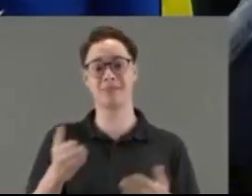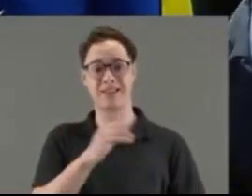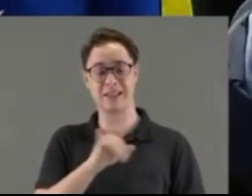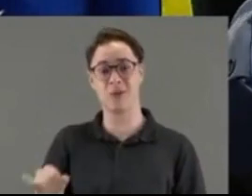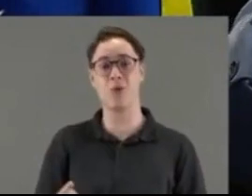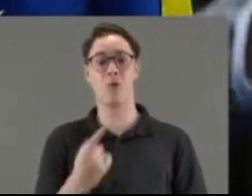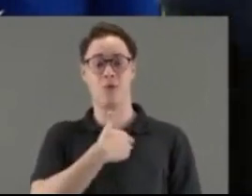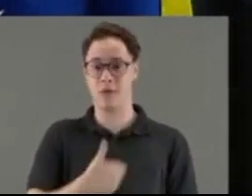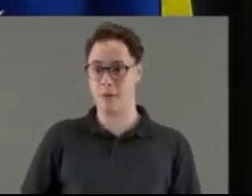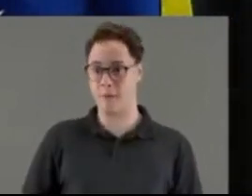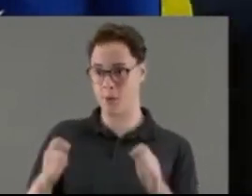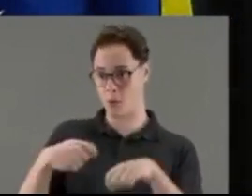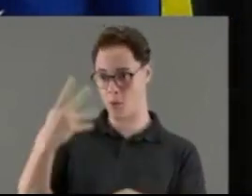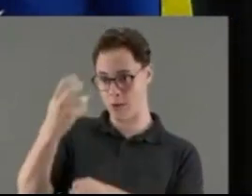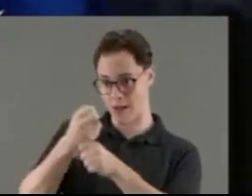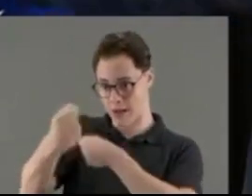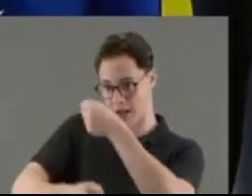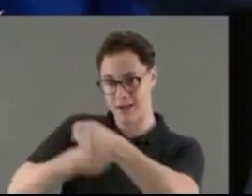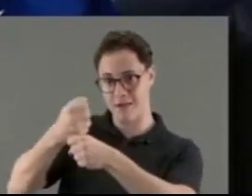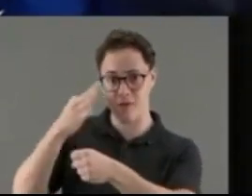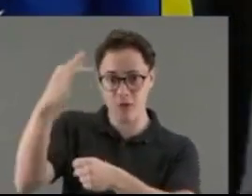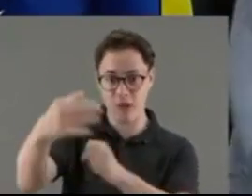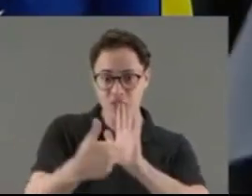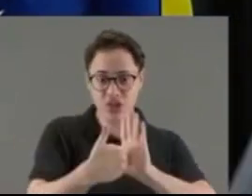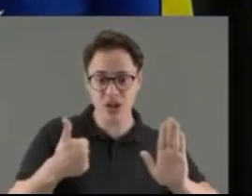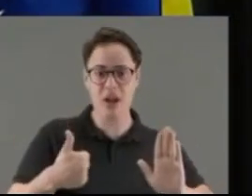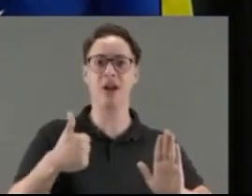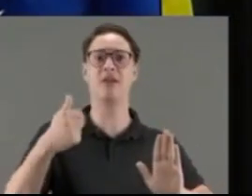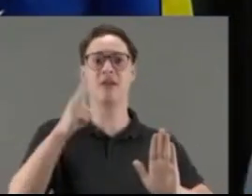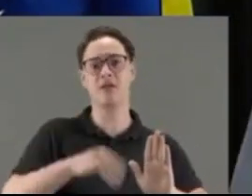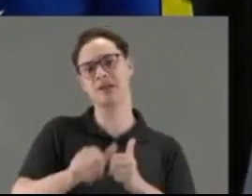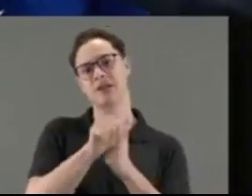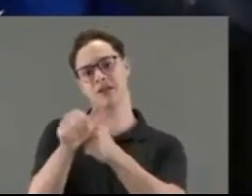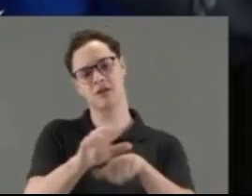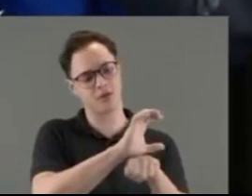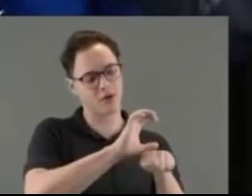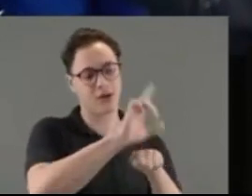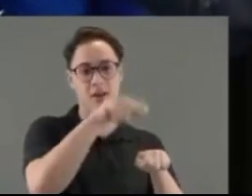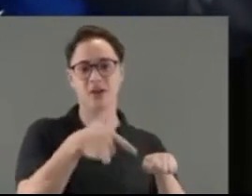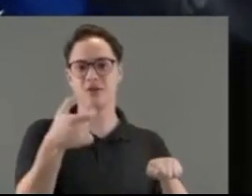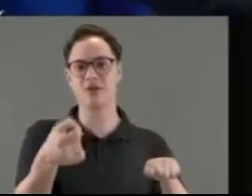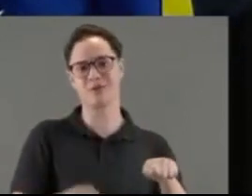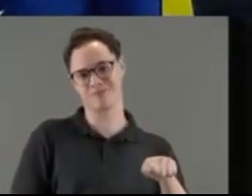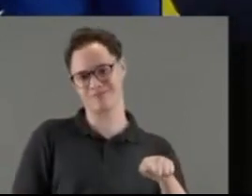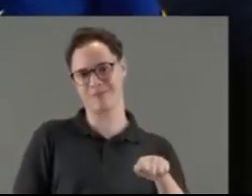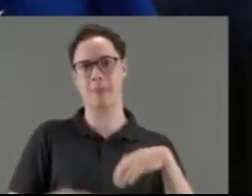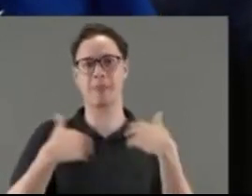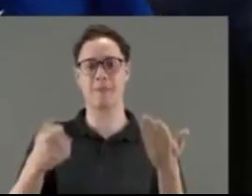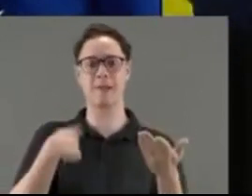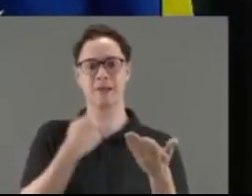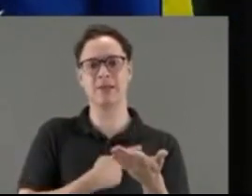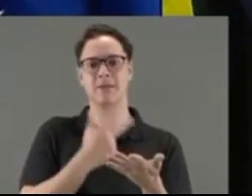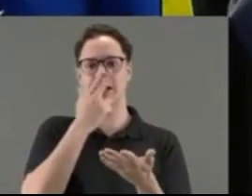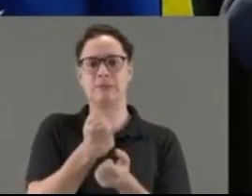daqui a quatro anos, e querer tirar esse benefício do seu estado, que é de dez anos, ele vai ter que seguir a Constituição Federal, que é de vinte. Então, a gente está segurando,